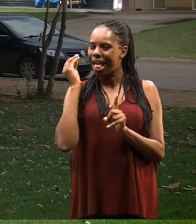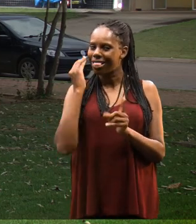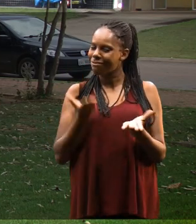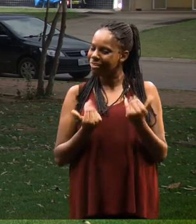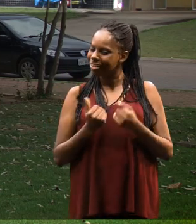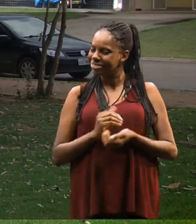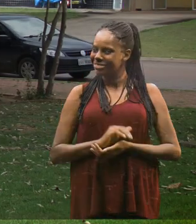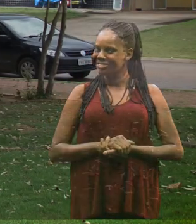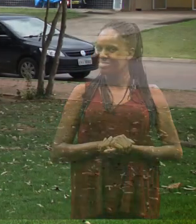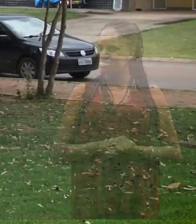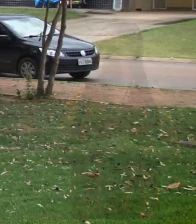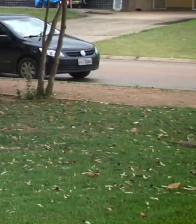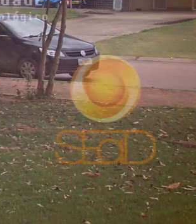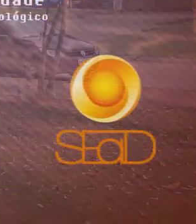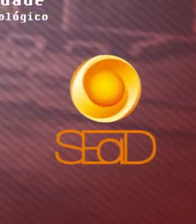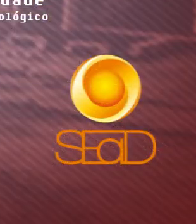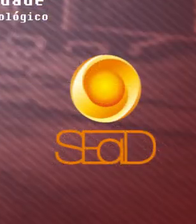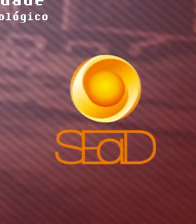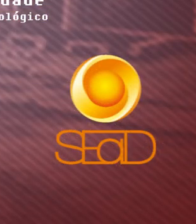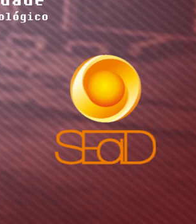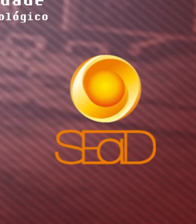eu acho que é uma boa e que tem que fazer mesmo.